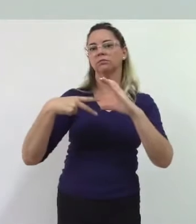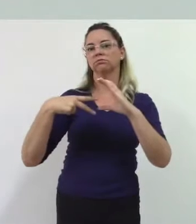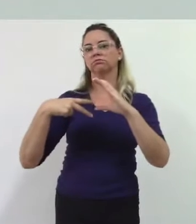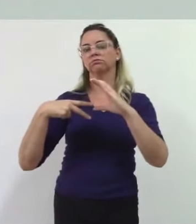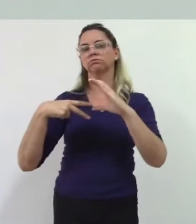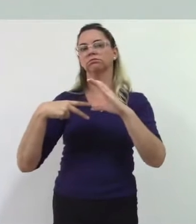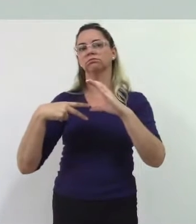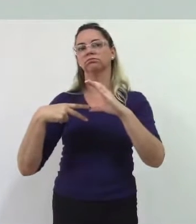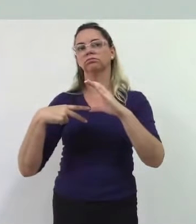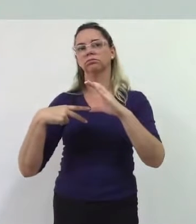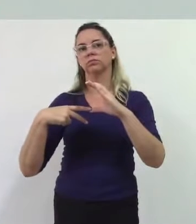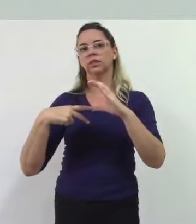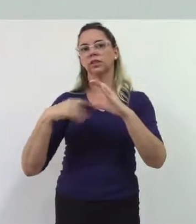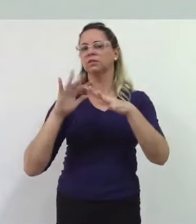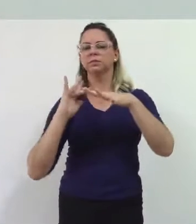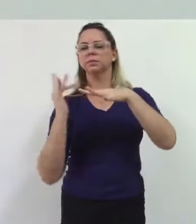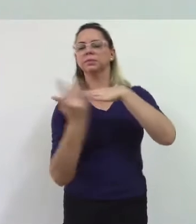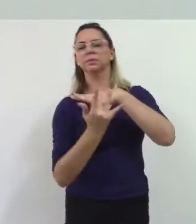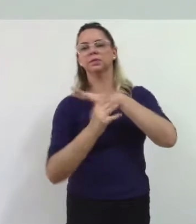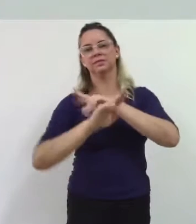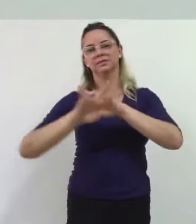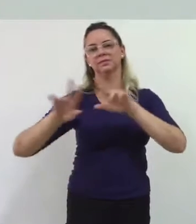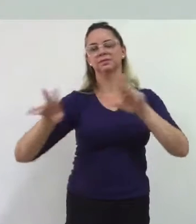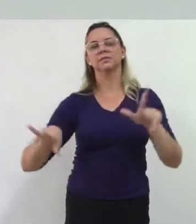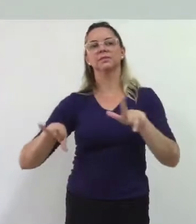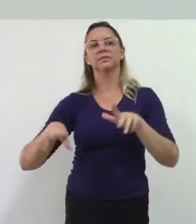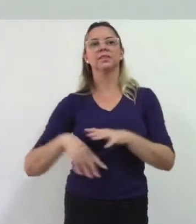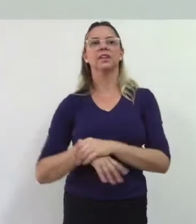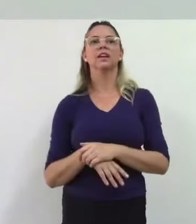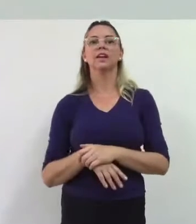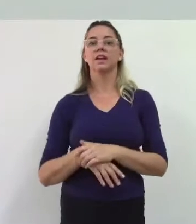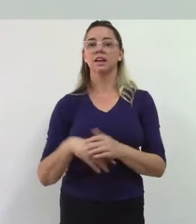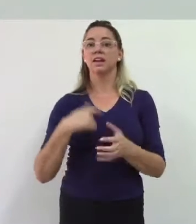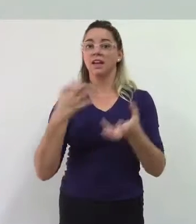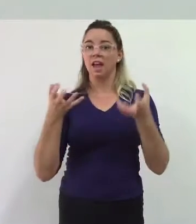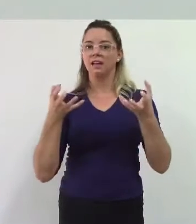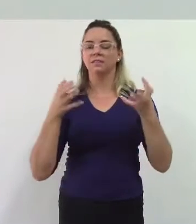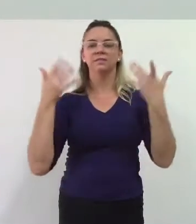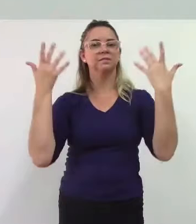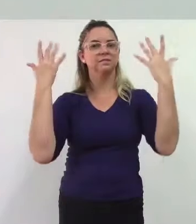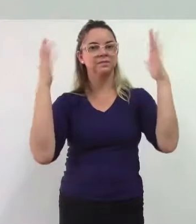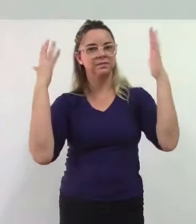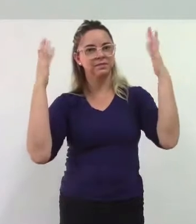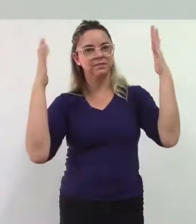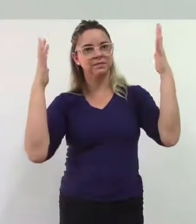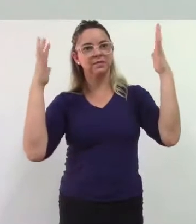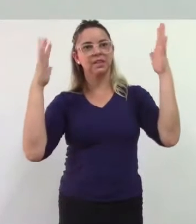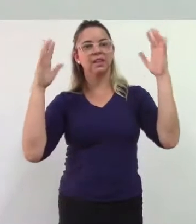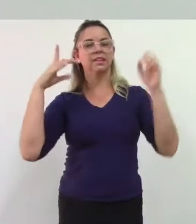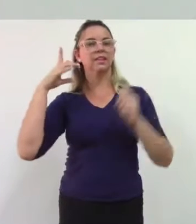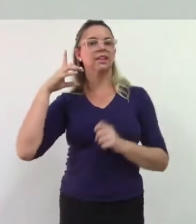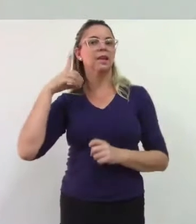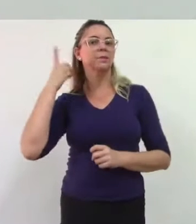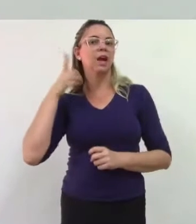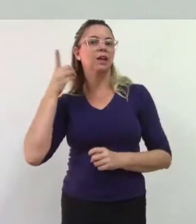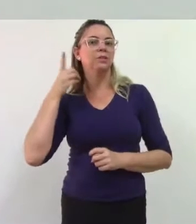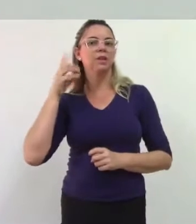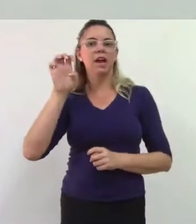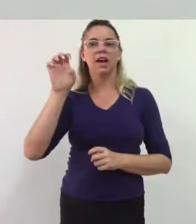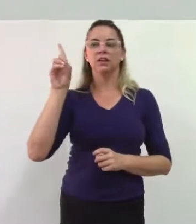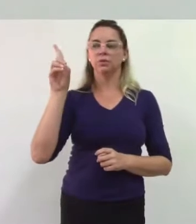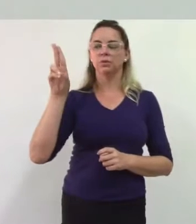Câmara. Agora aqui os votos de aplauso que coloquei para o deputado Eduardo da Fonte